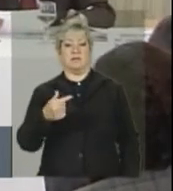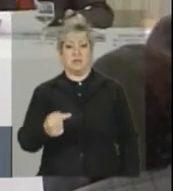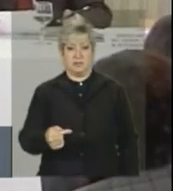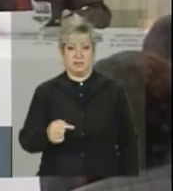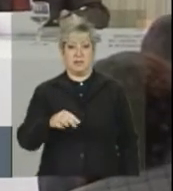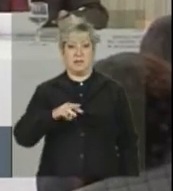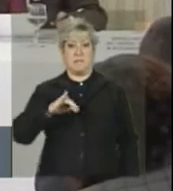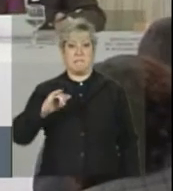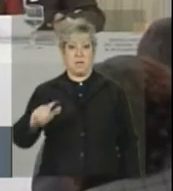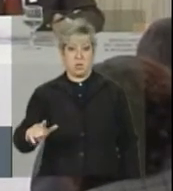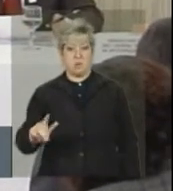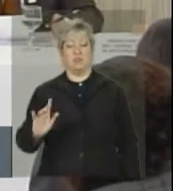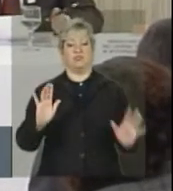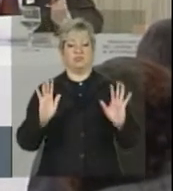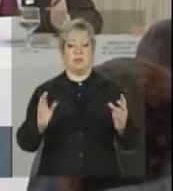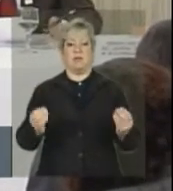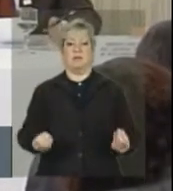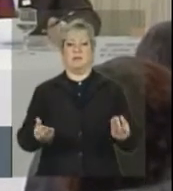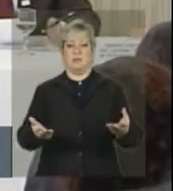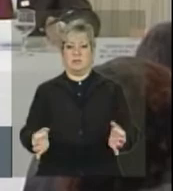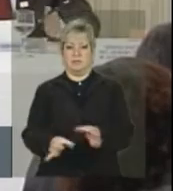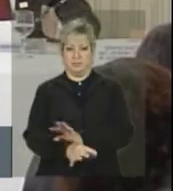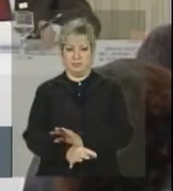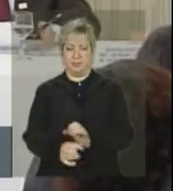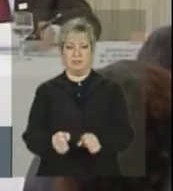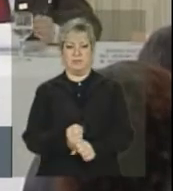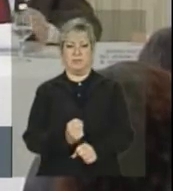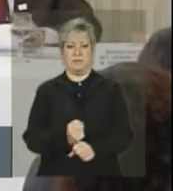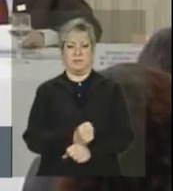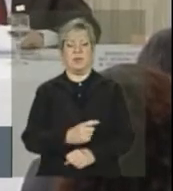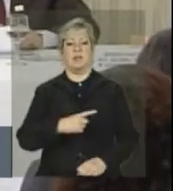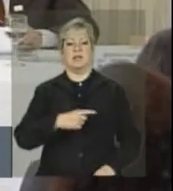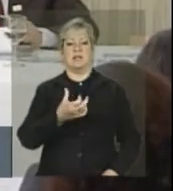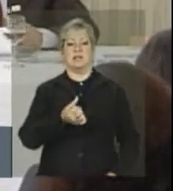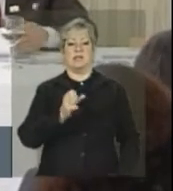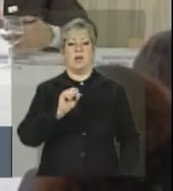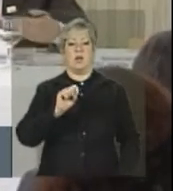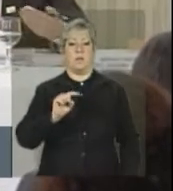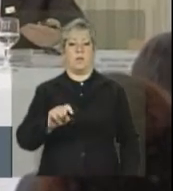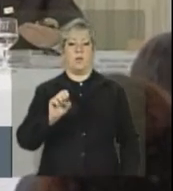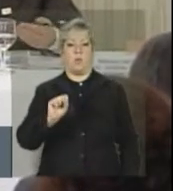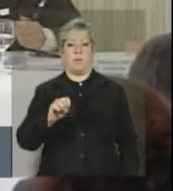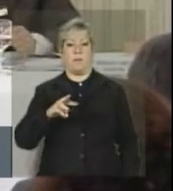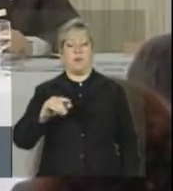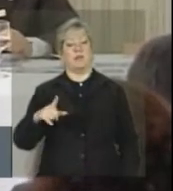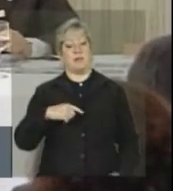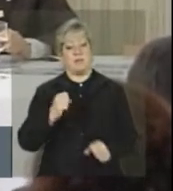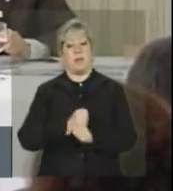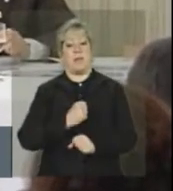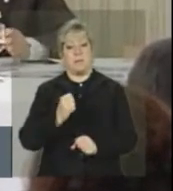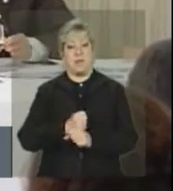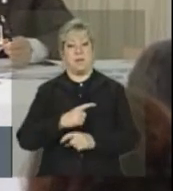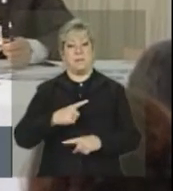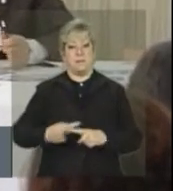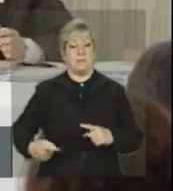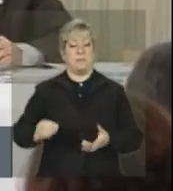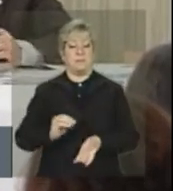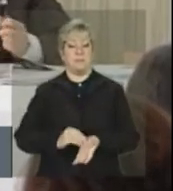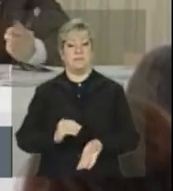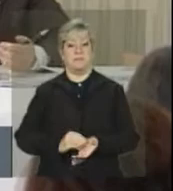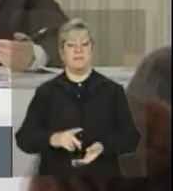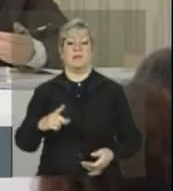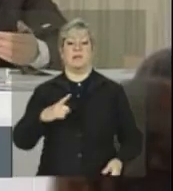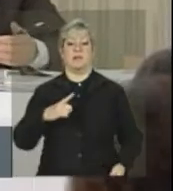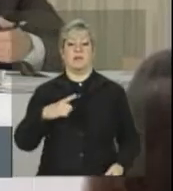mil já foram entregues, 68,8 mil estão em construção e 161